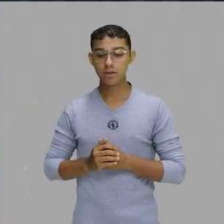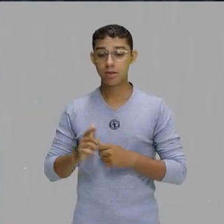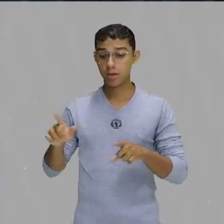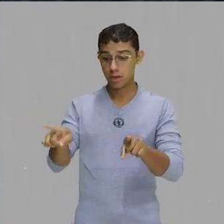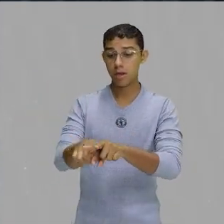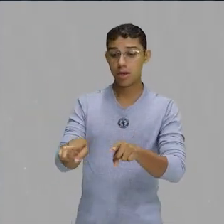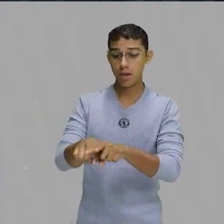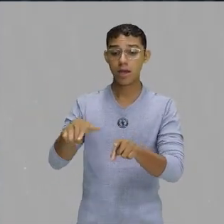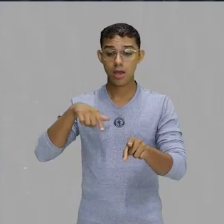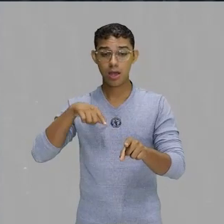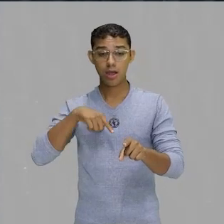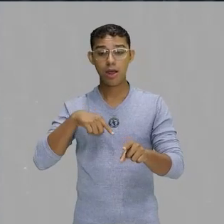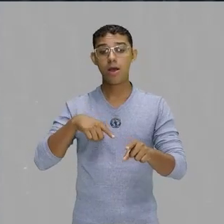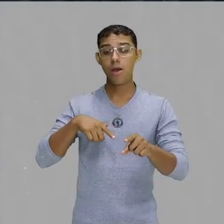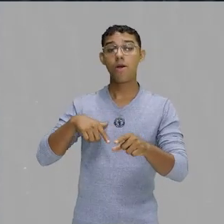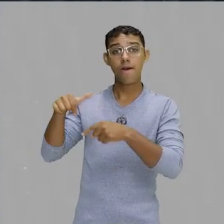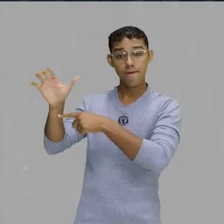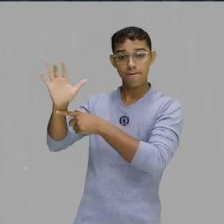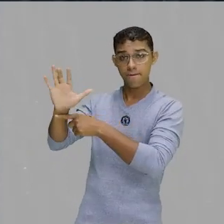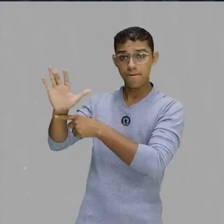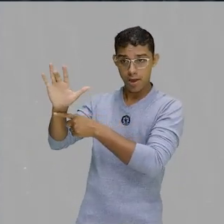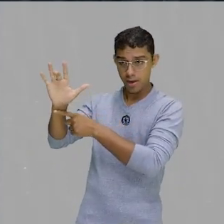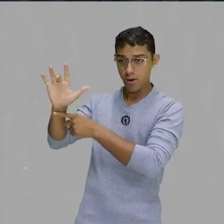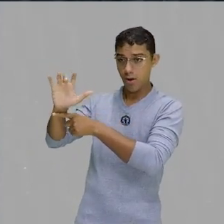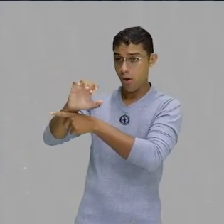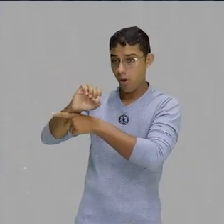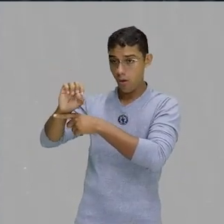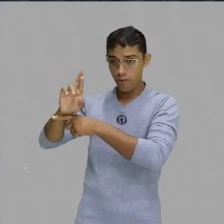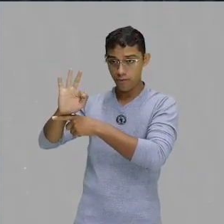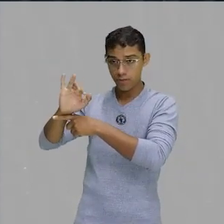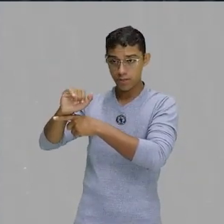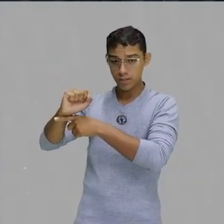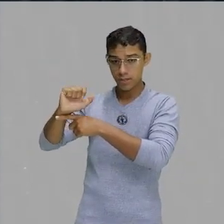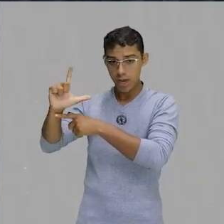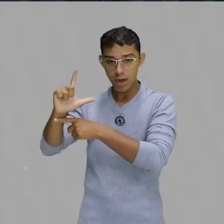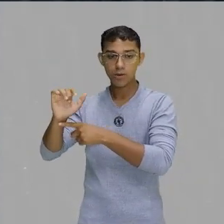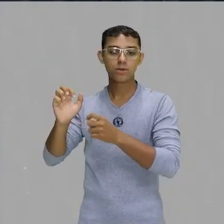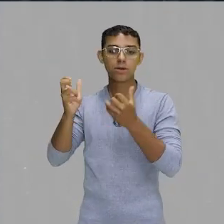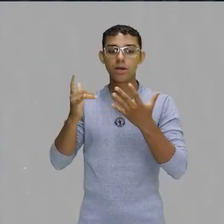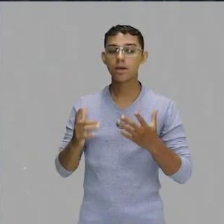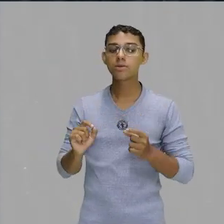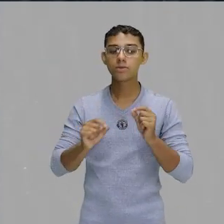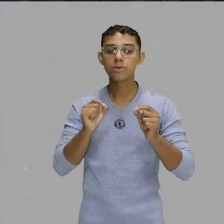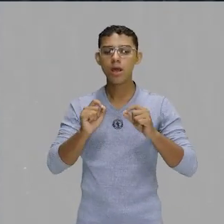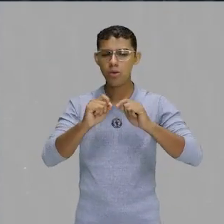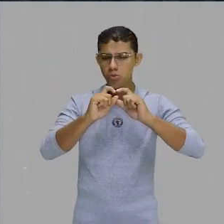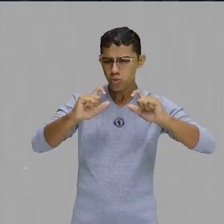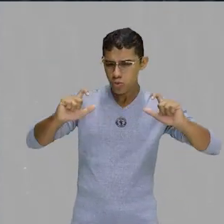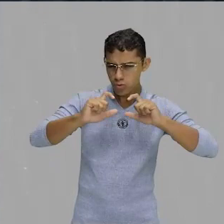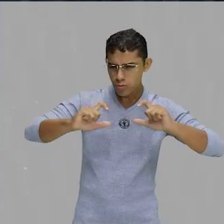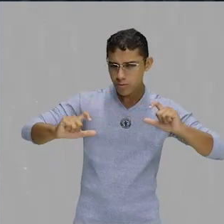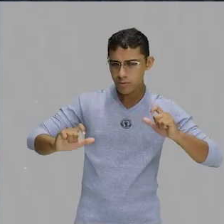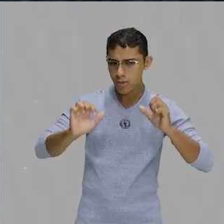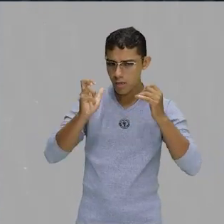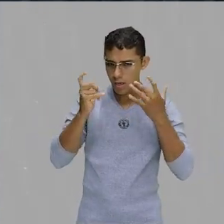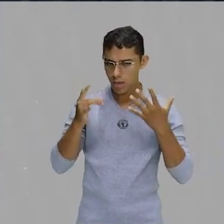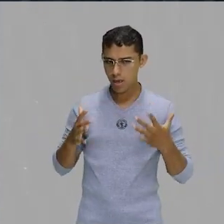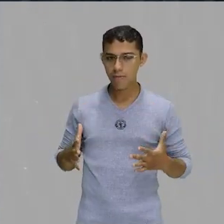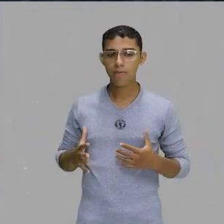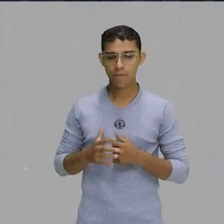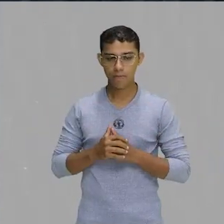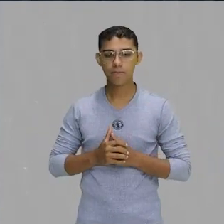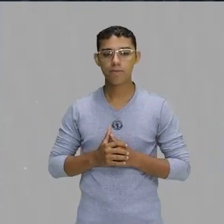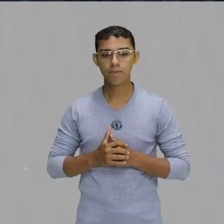tem aqui o vídeo oficial, até deixei aqui no YouTube, e ela diz o seguinte, eu trouxe esse verso especificamente para a gente falar